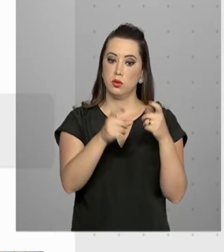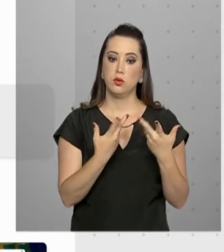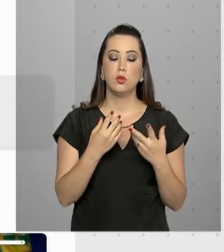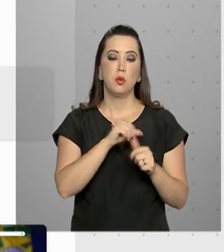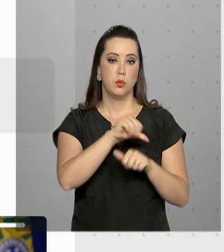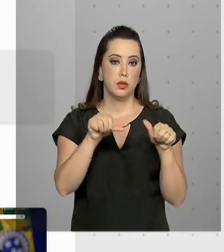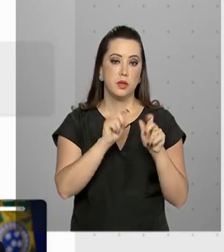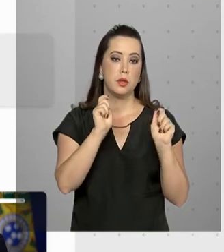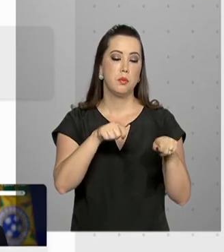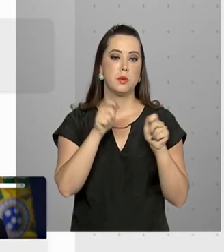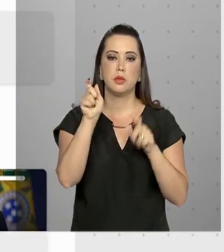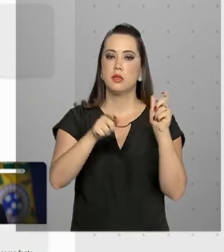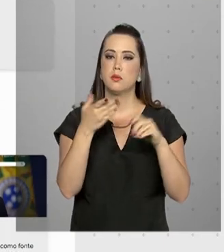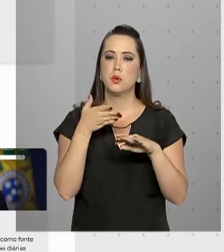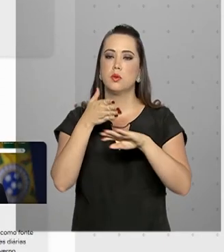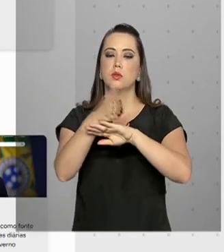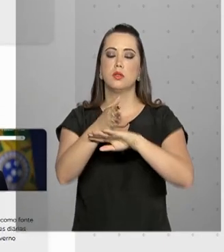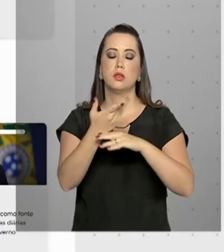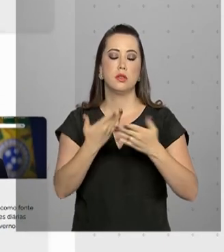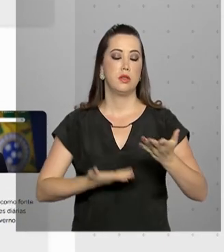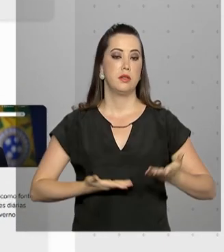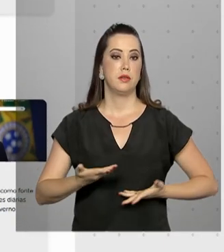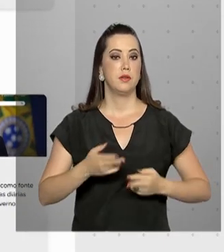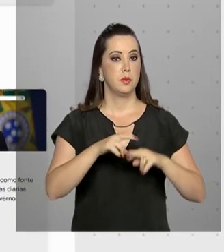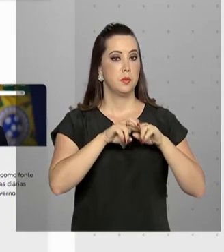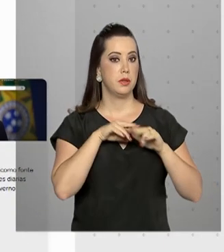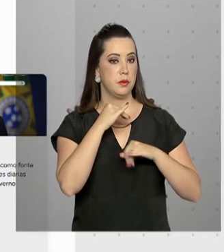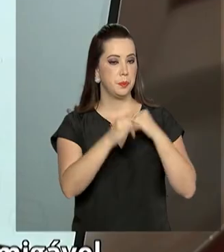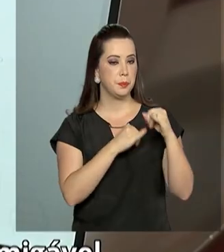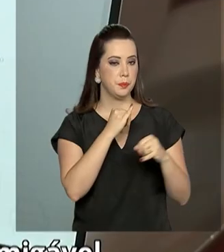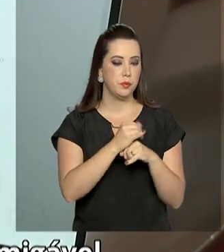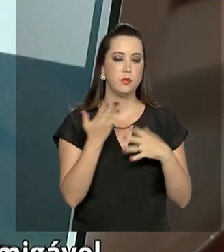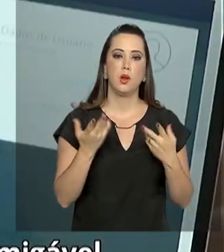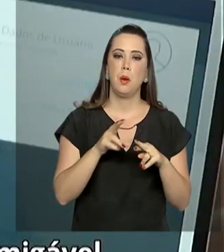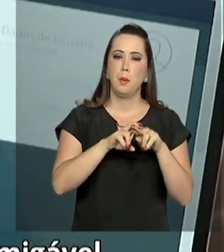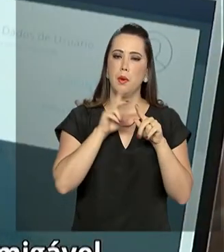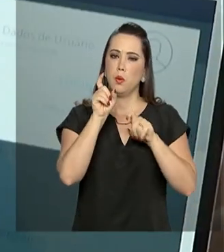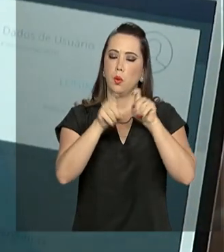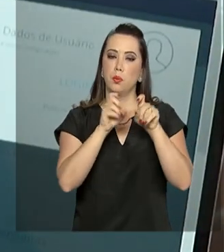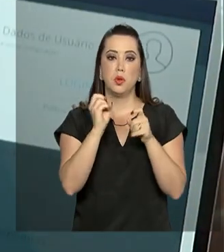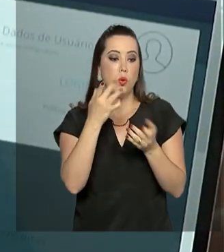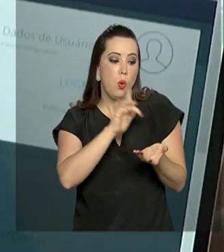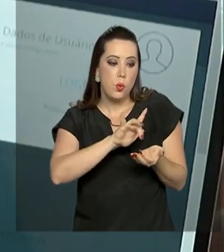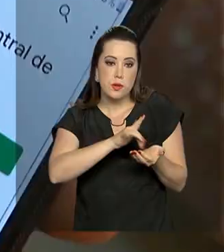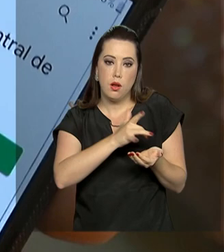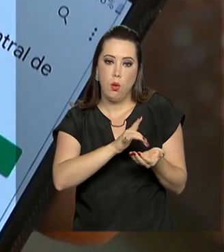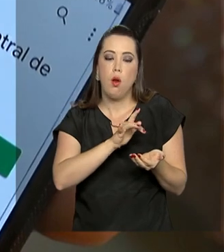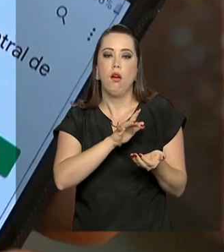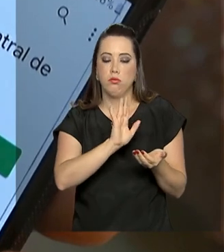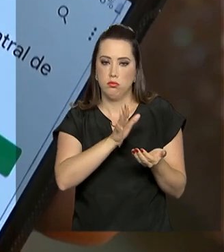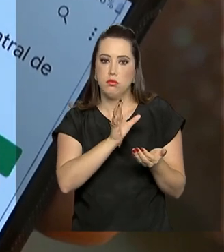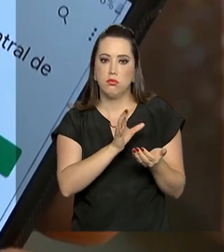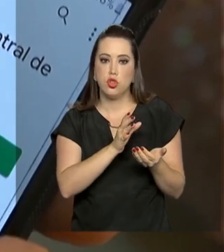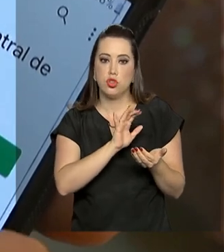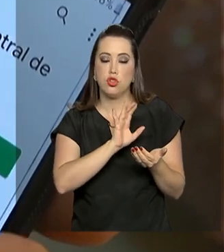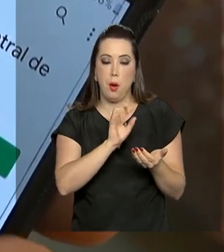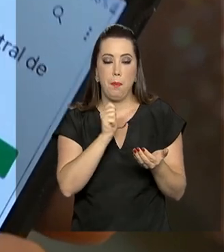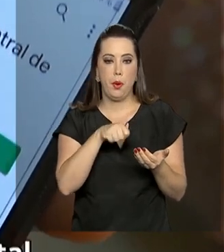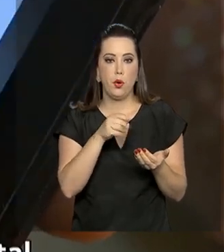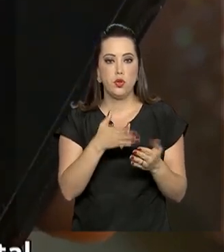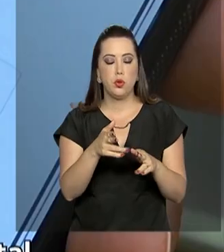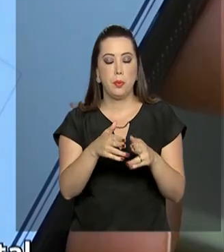que permite ao cidadão acessar serviços públicos pela internet. Pelo computador ou celular, já é possível fazer o pedido de